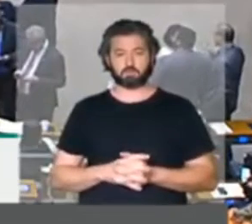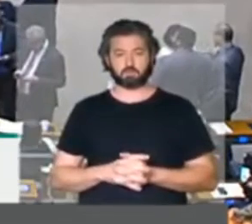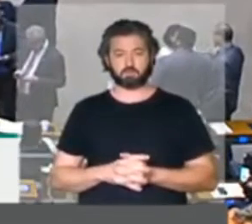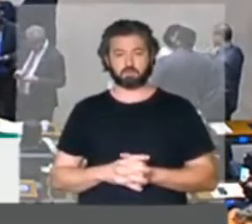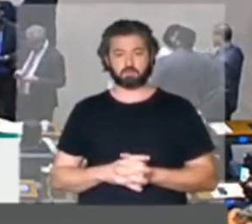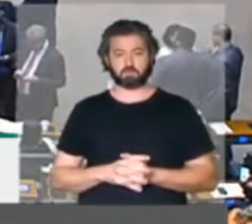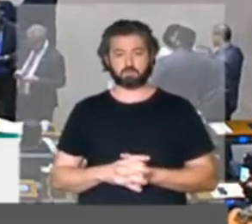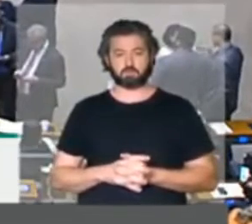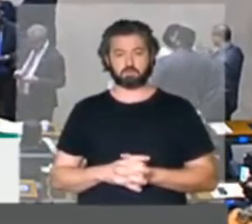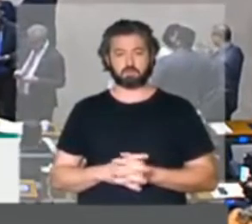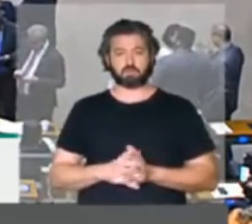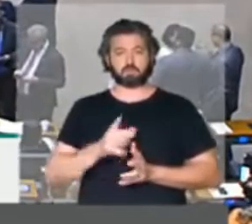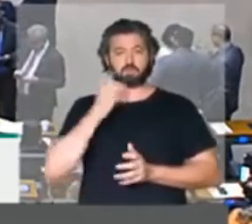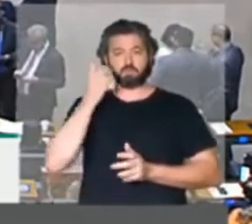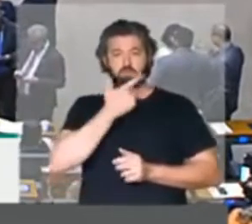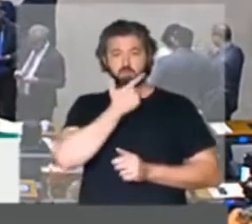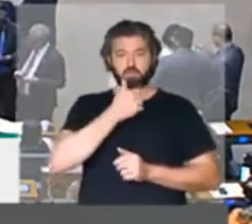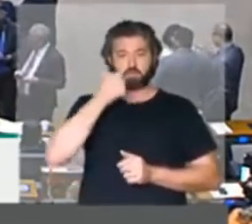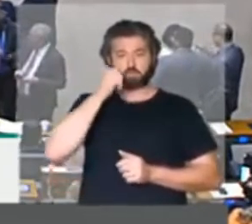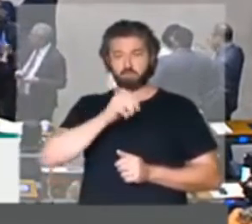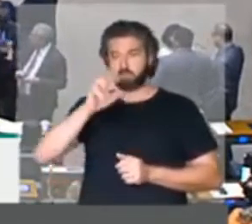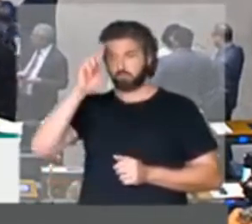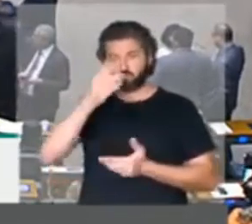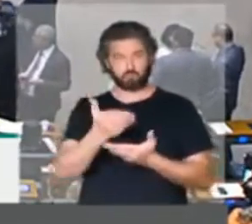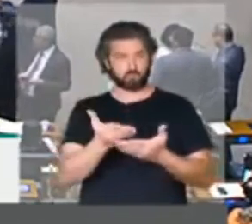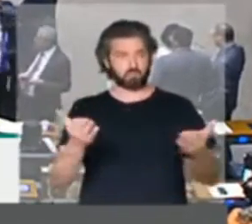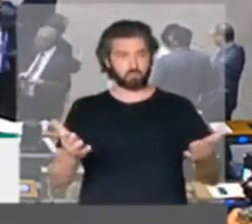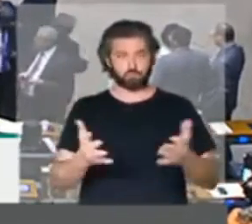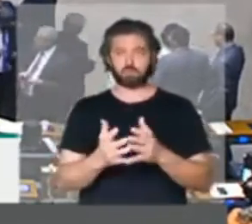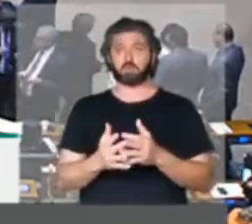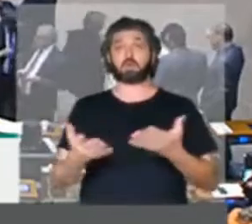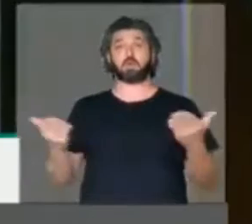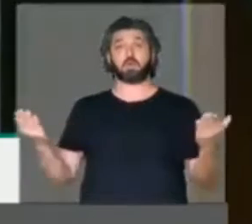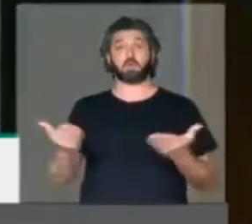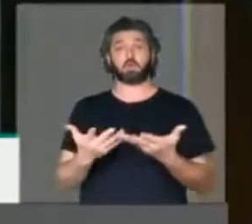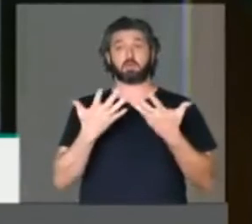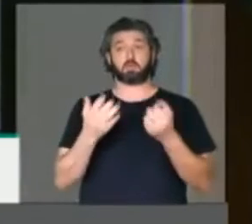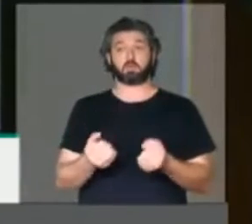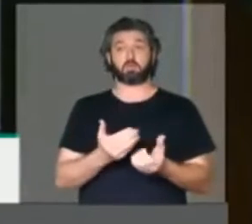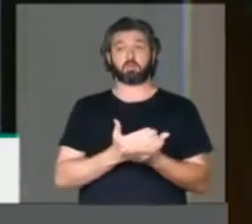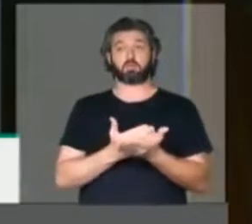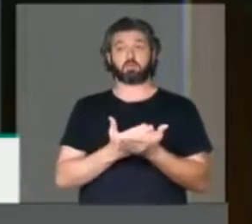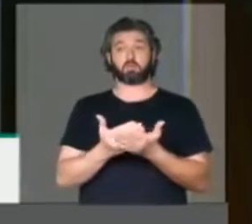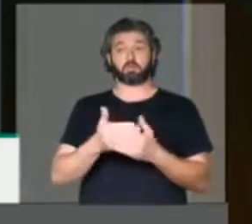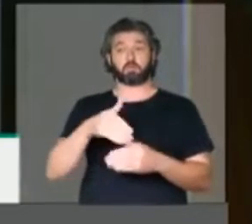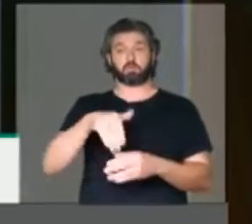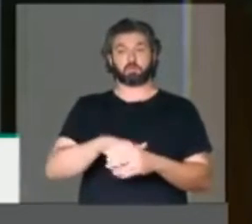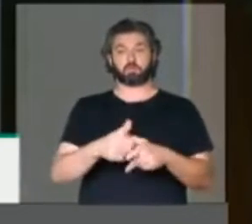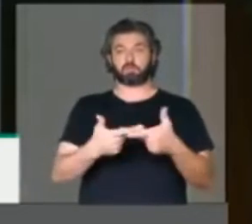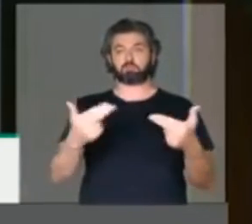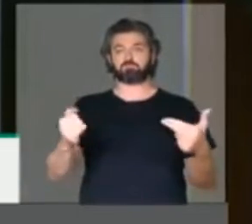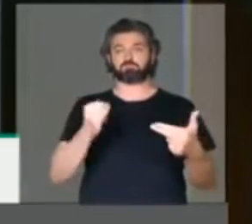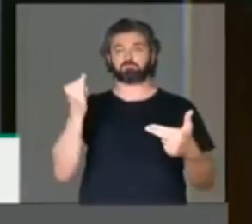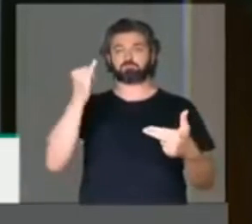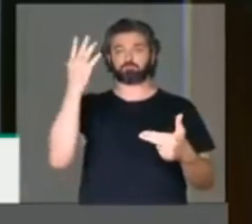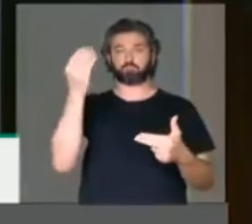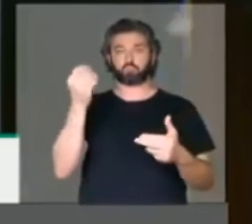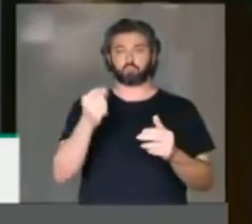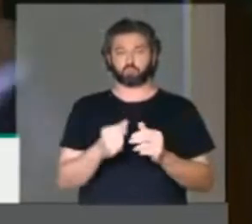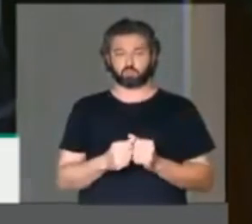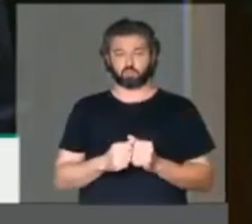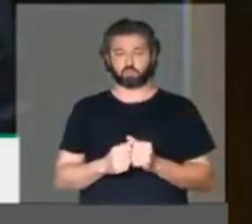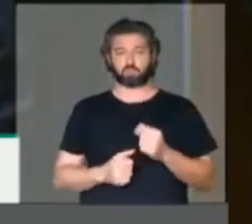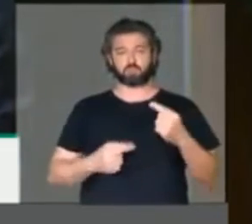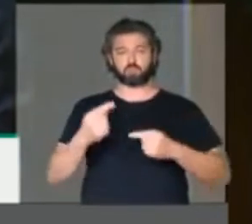Senhores deputados, senhoras deputadas, nós vamos votar agora uma importante questão que